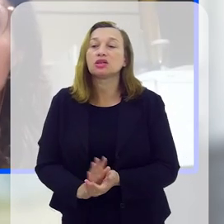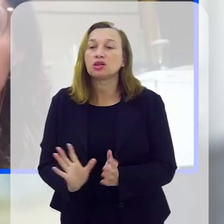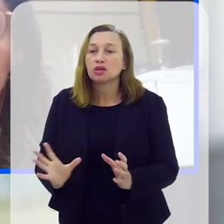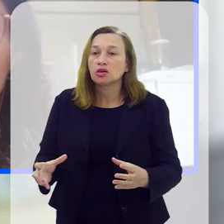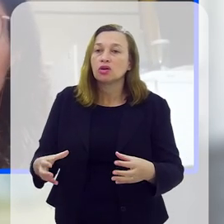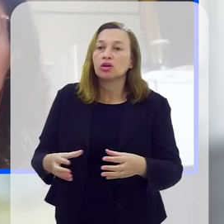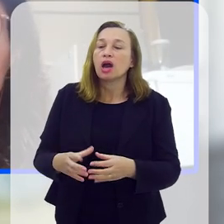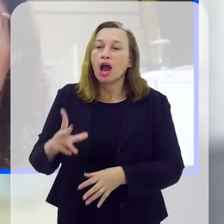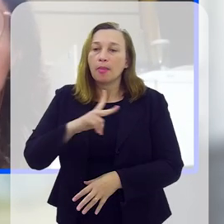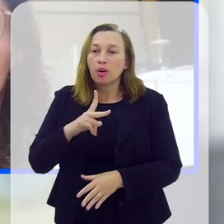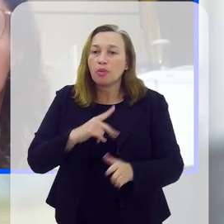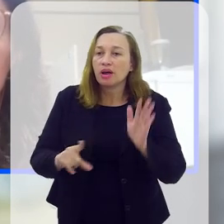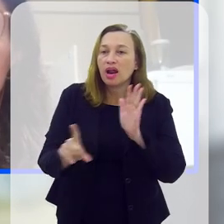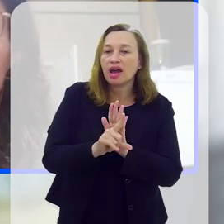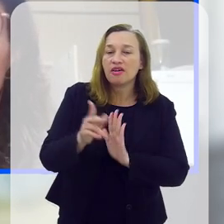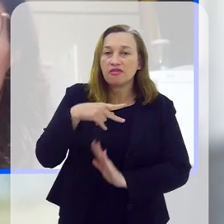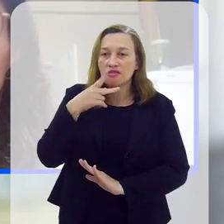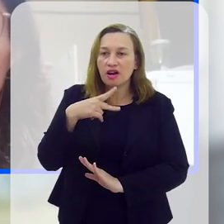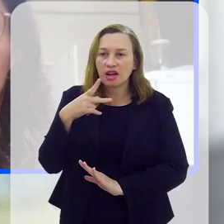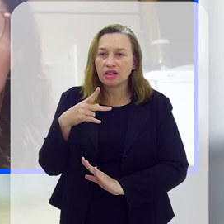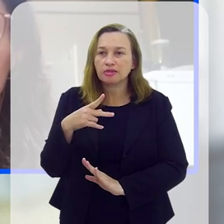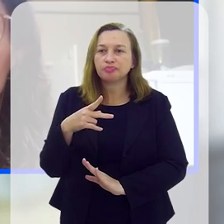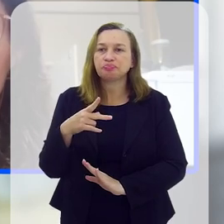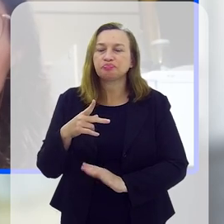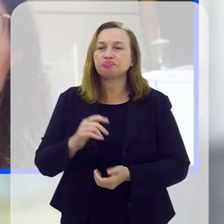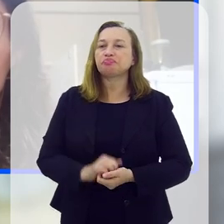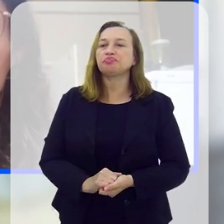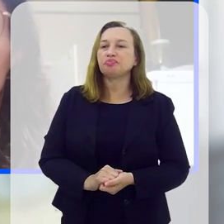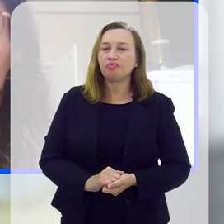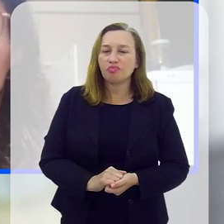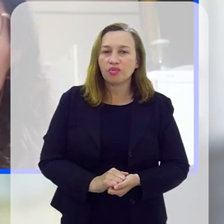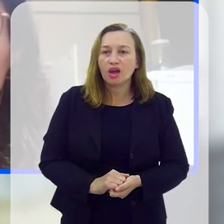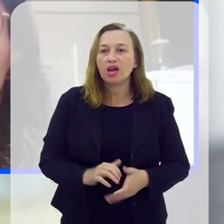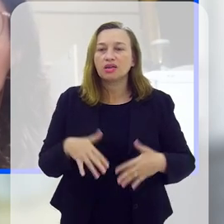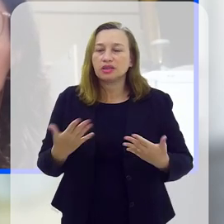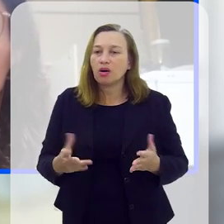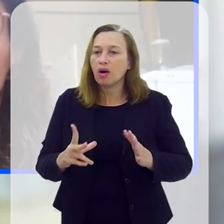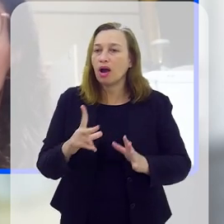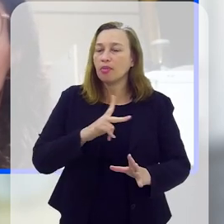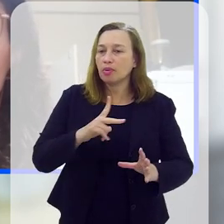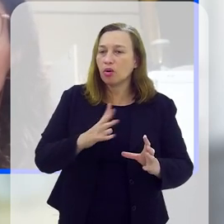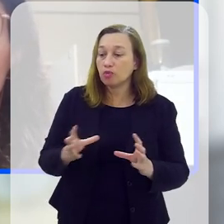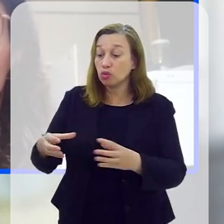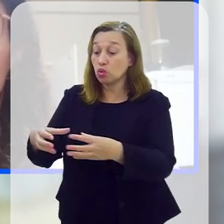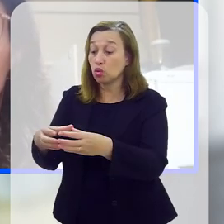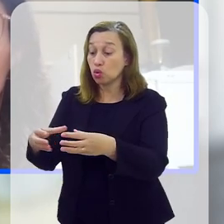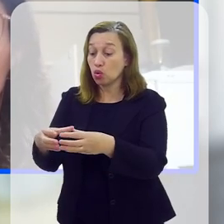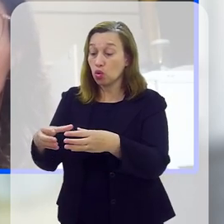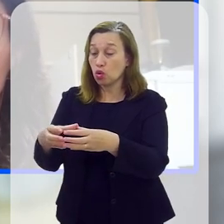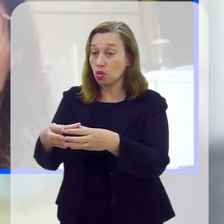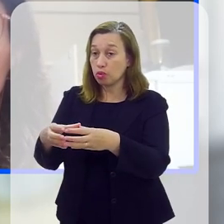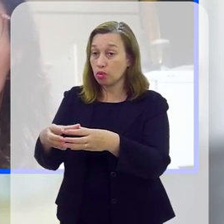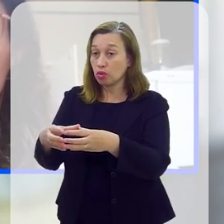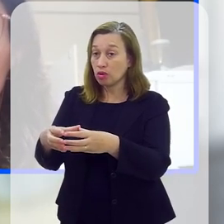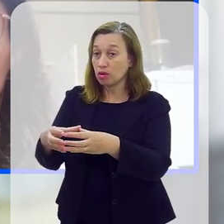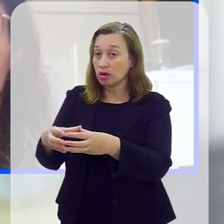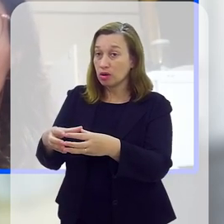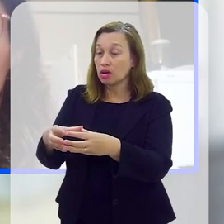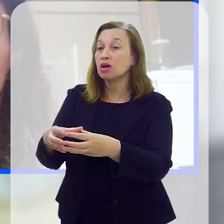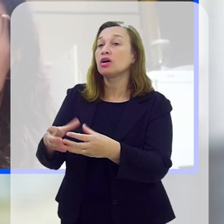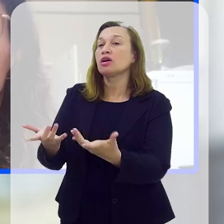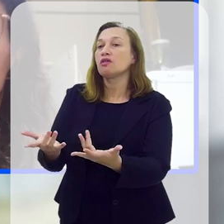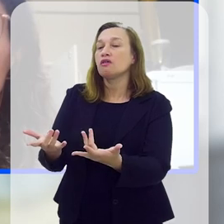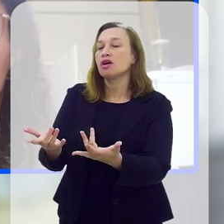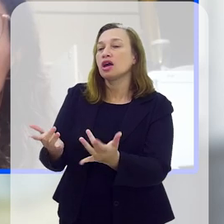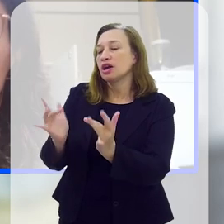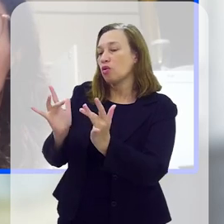social integral. A própria lei fala sobre isso, precisa ser efetivado. Então, a própria equipe entra em contato da maneira mais discreta possível,